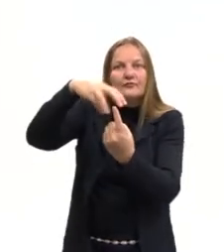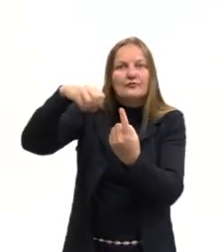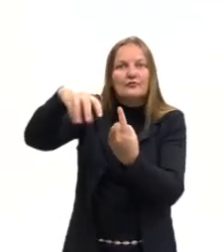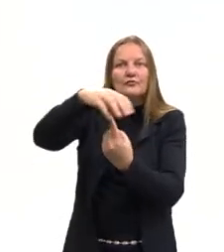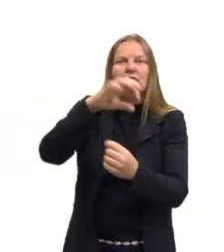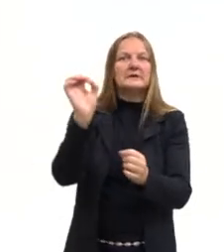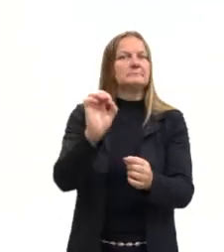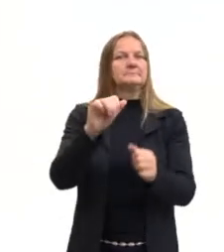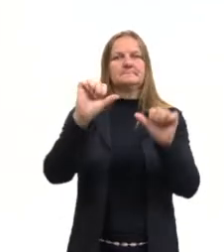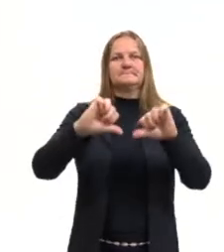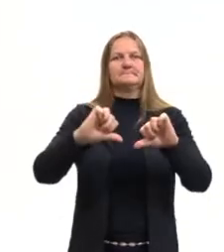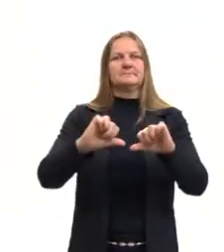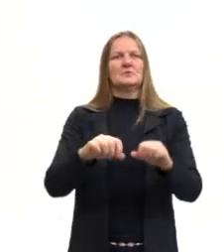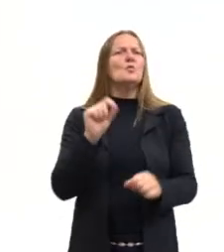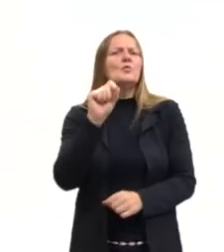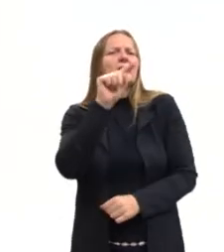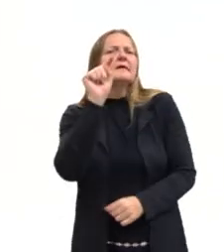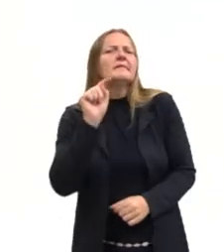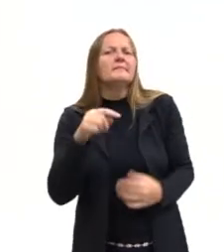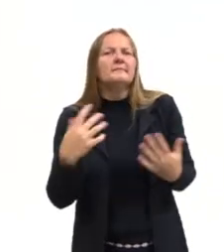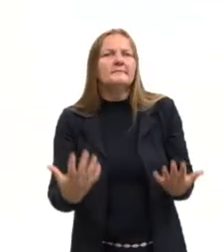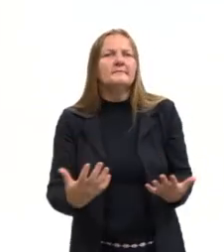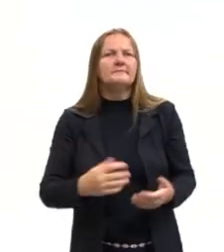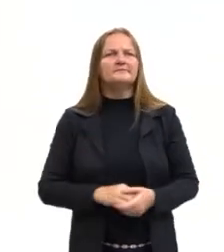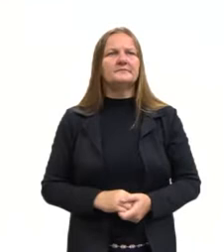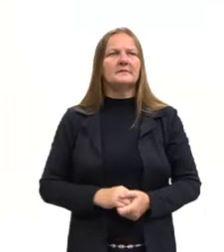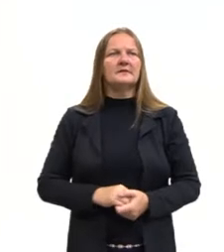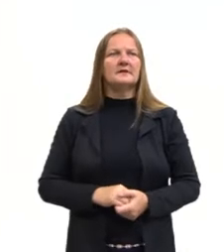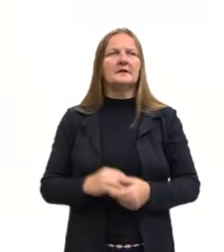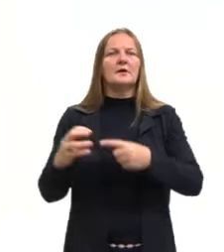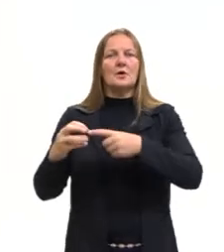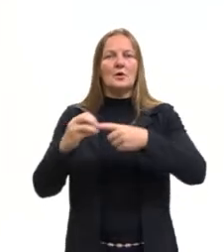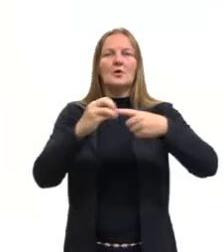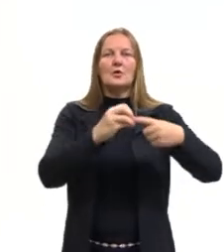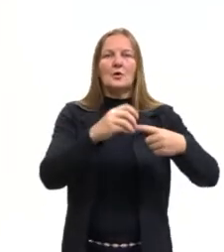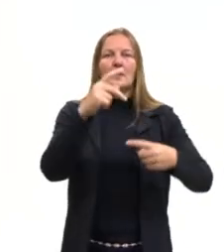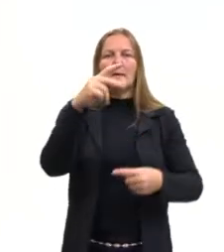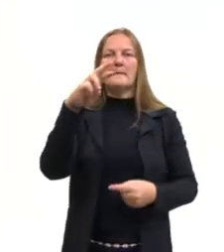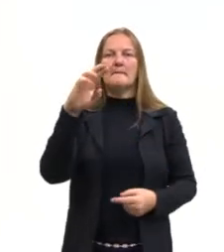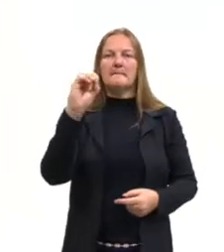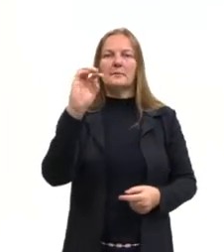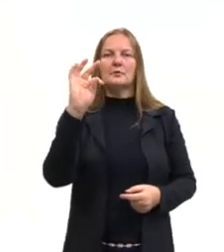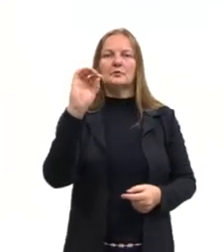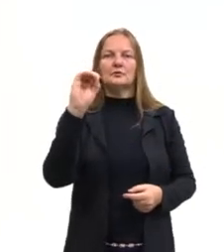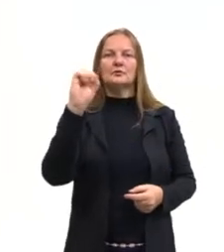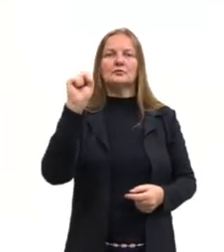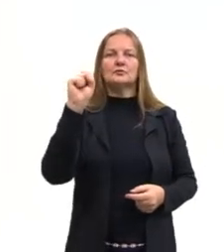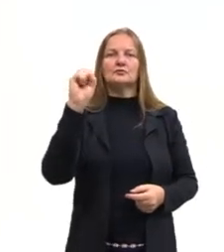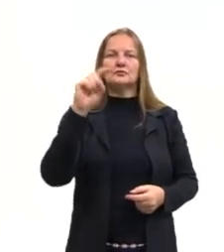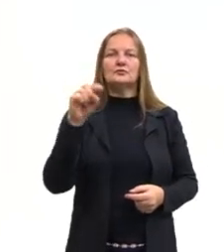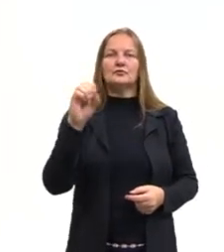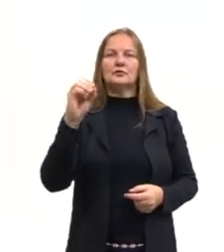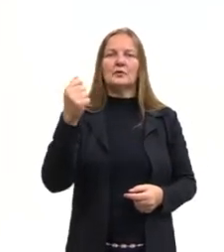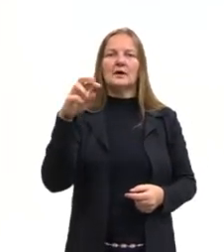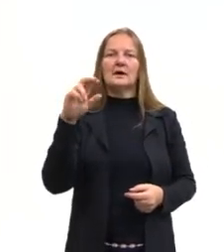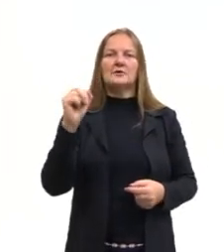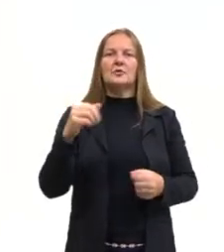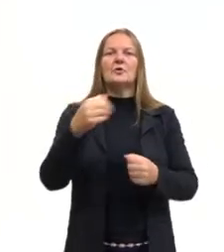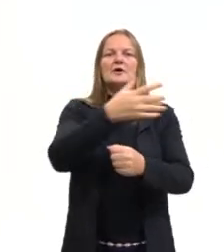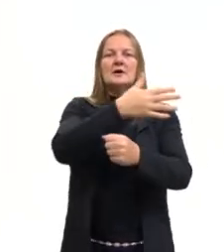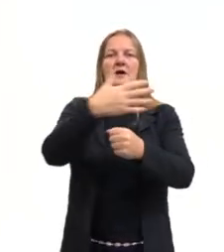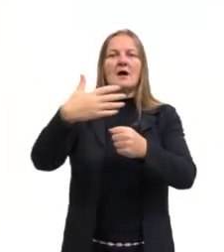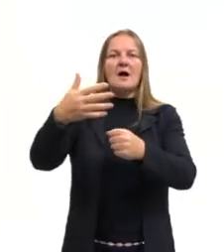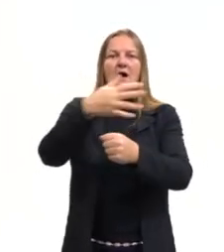O que eles são, então, prof? Eles são protozoários, são mixomicetos e são algas.